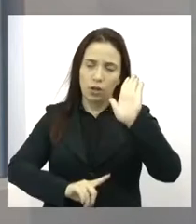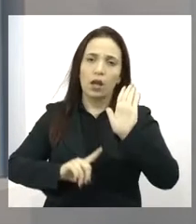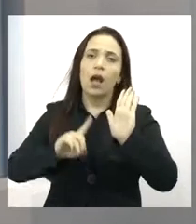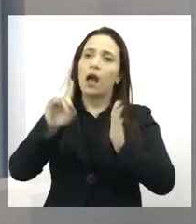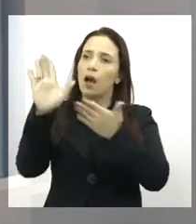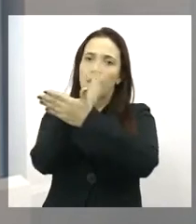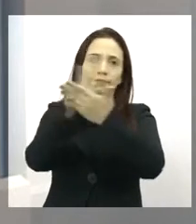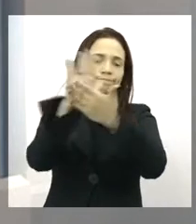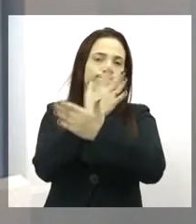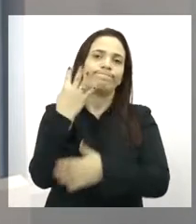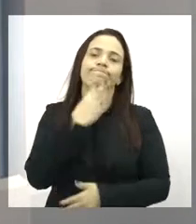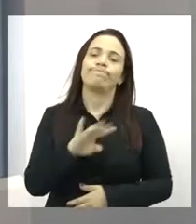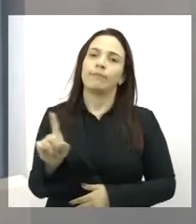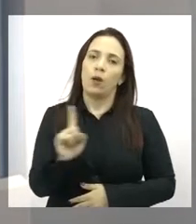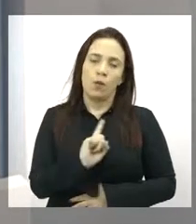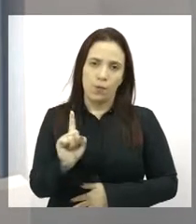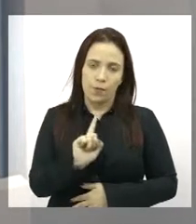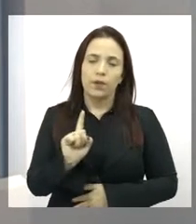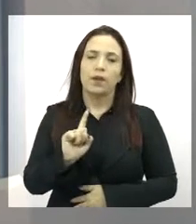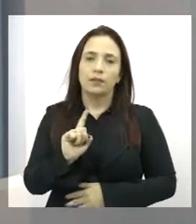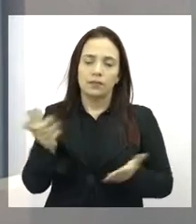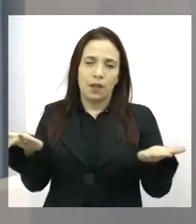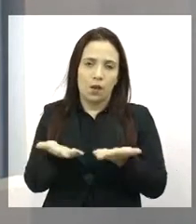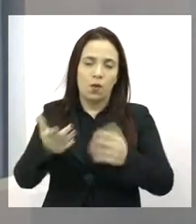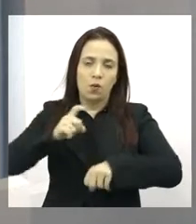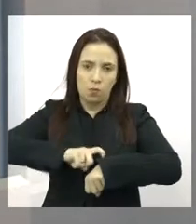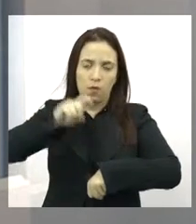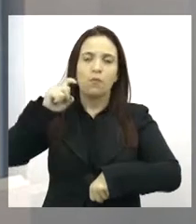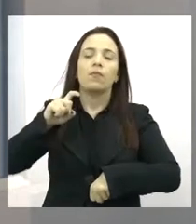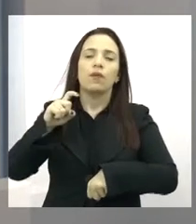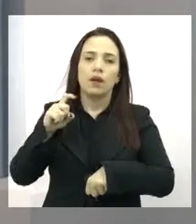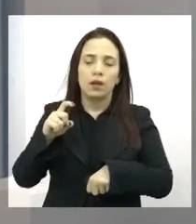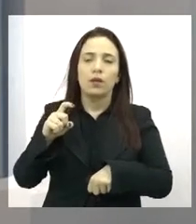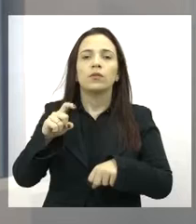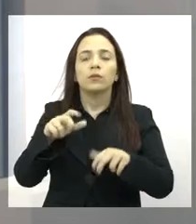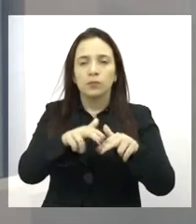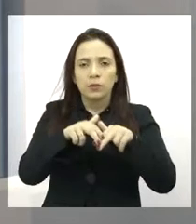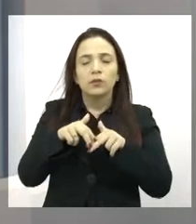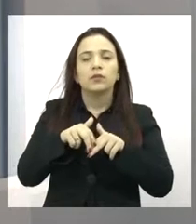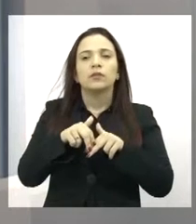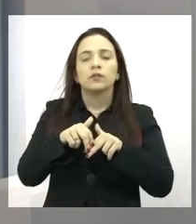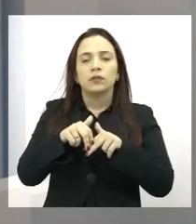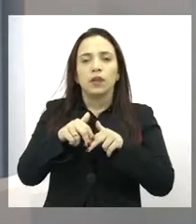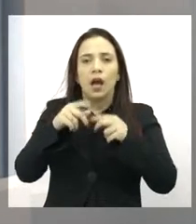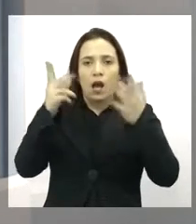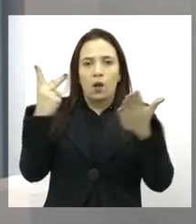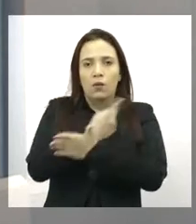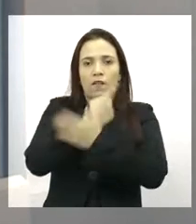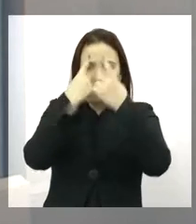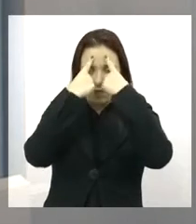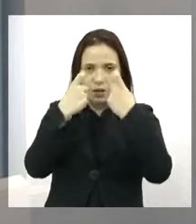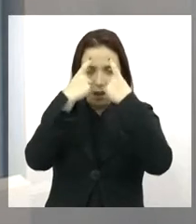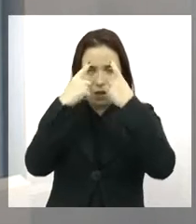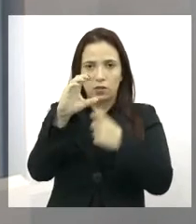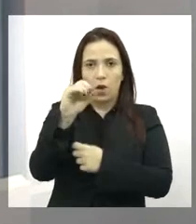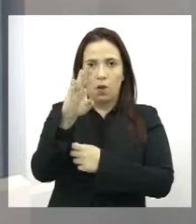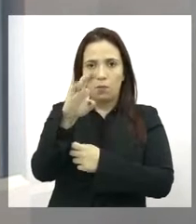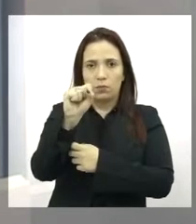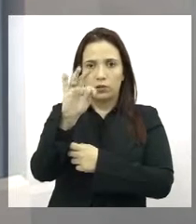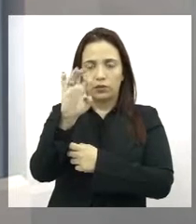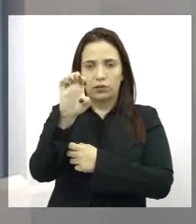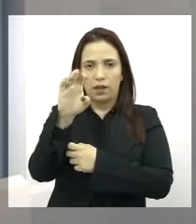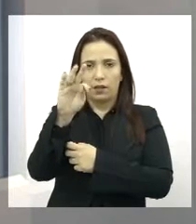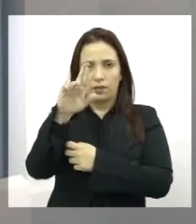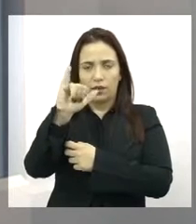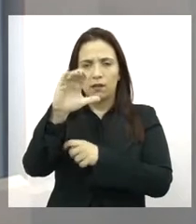muitas vezes são violados nesse momento e que se traduzem na denominada violência obstétrica, que são atos